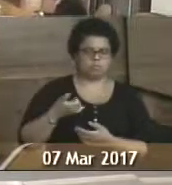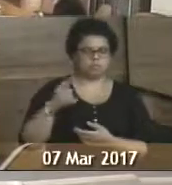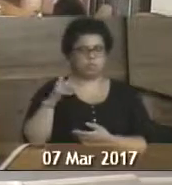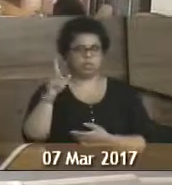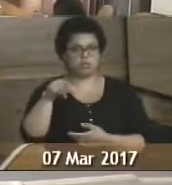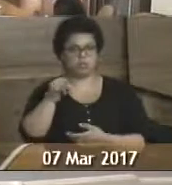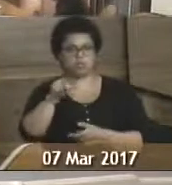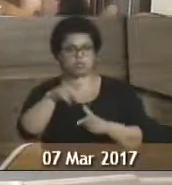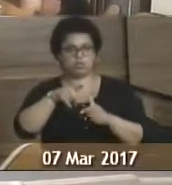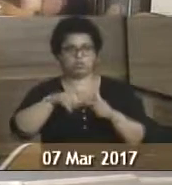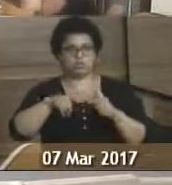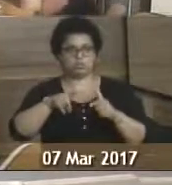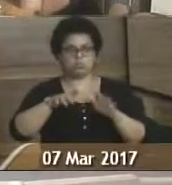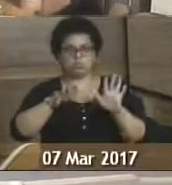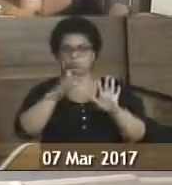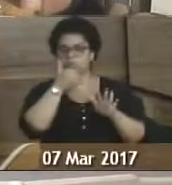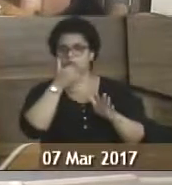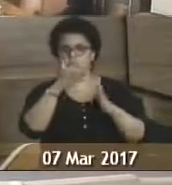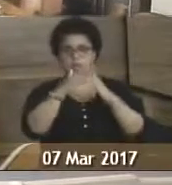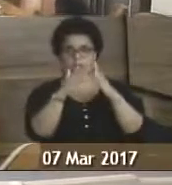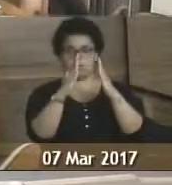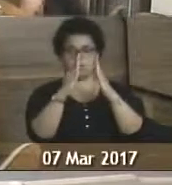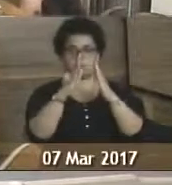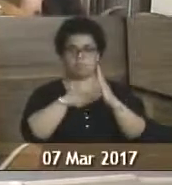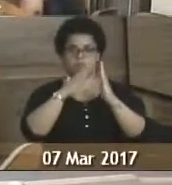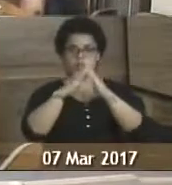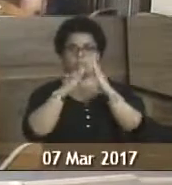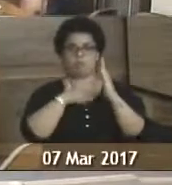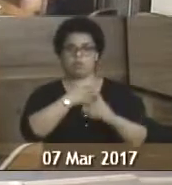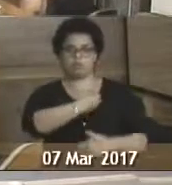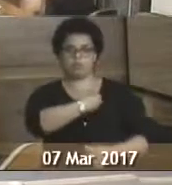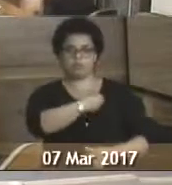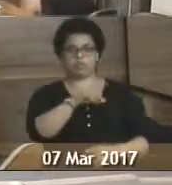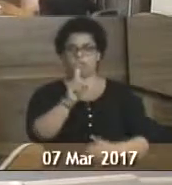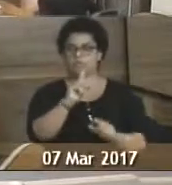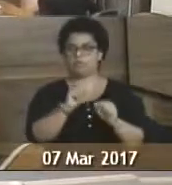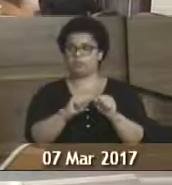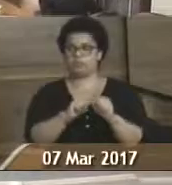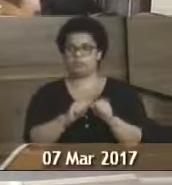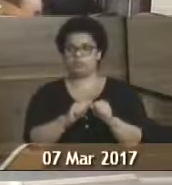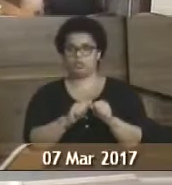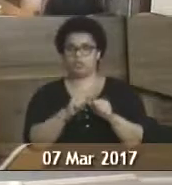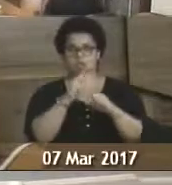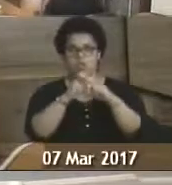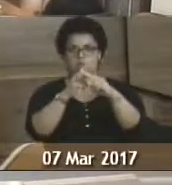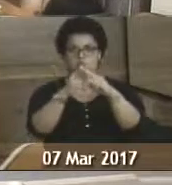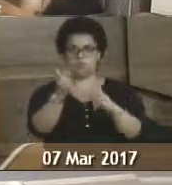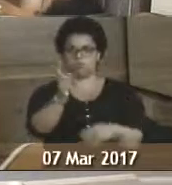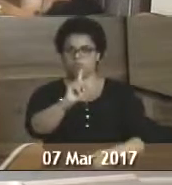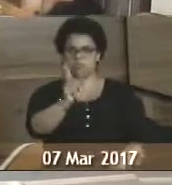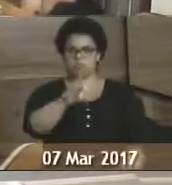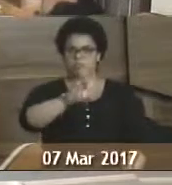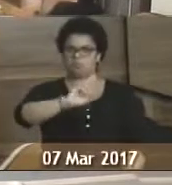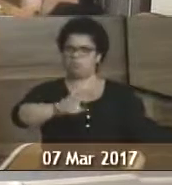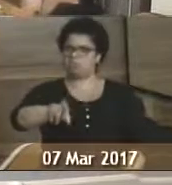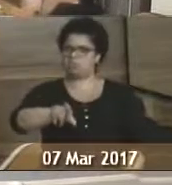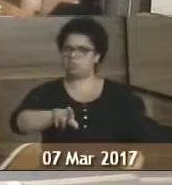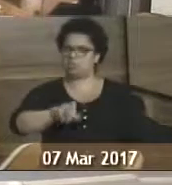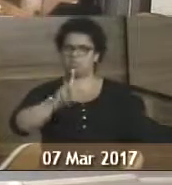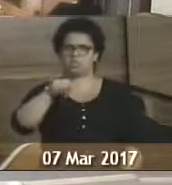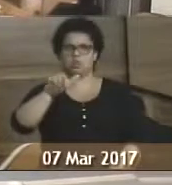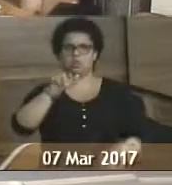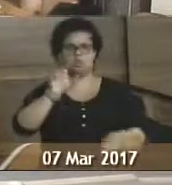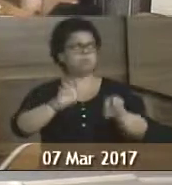esse programa que vai ter lá, Minha Casa e Minha Vida, não vai ser feito através da Caixa Econômica. Parece que é uma